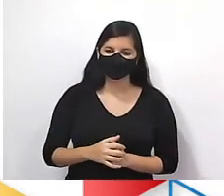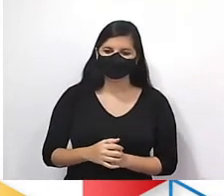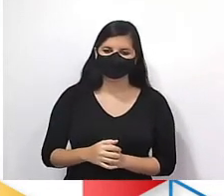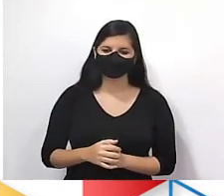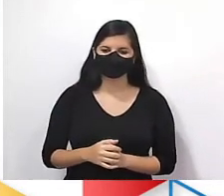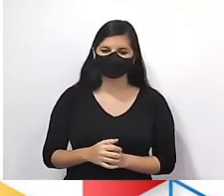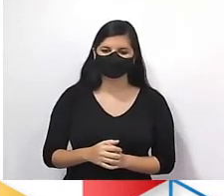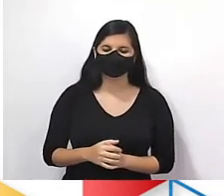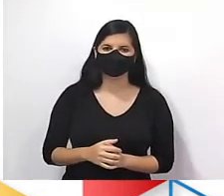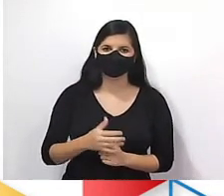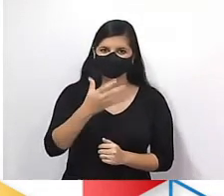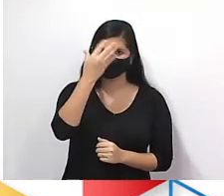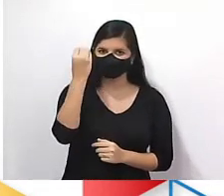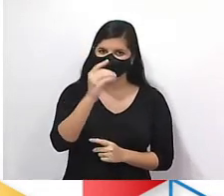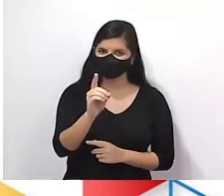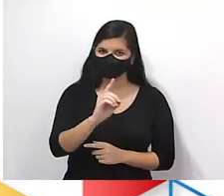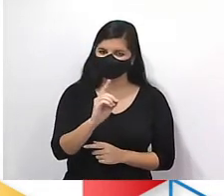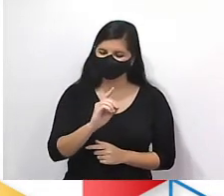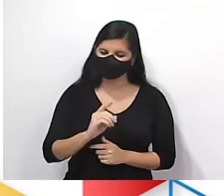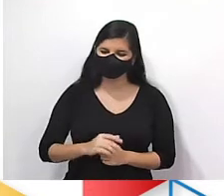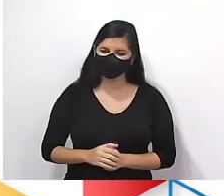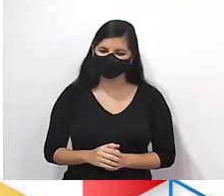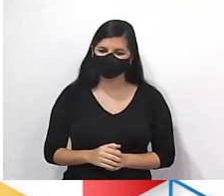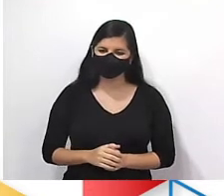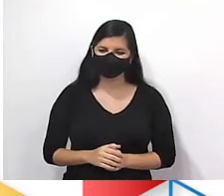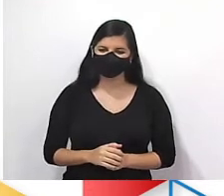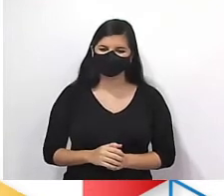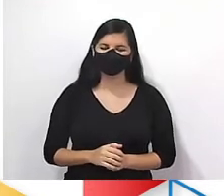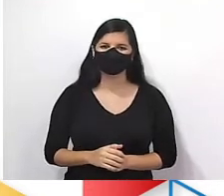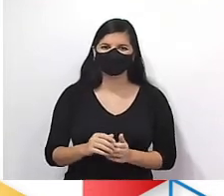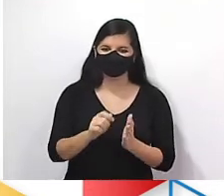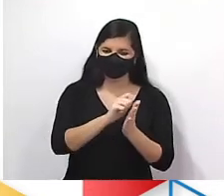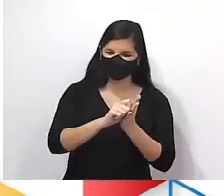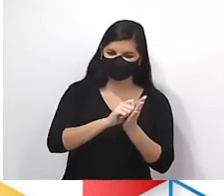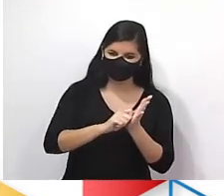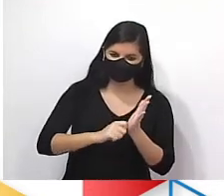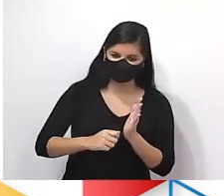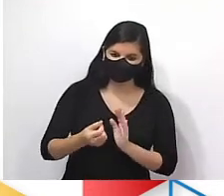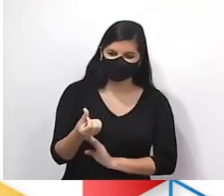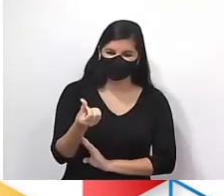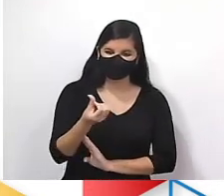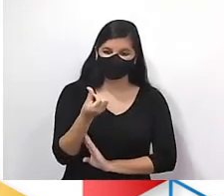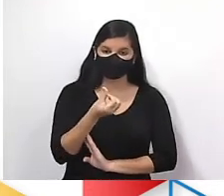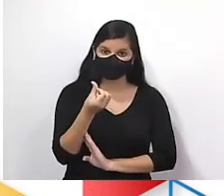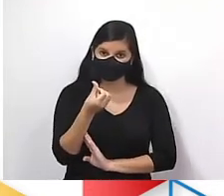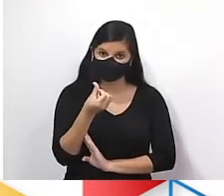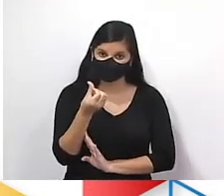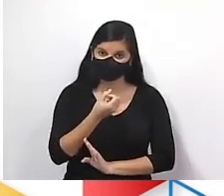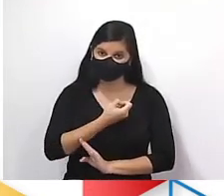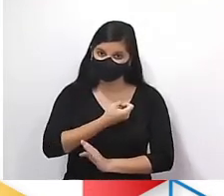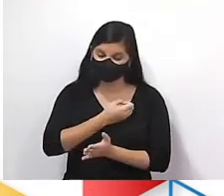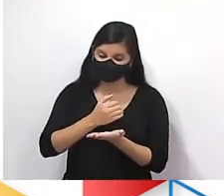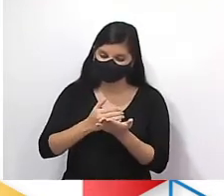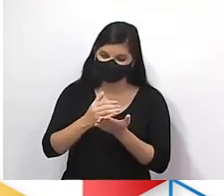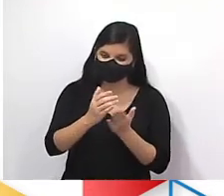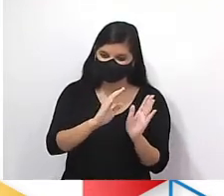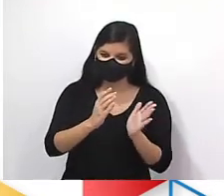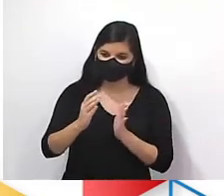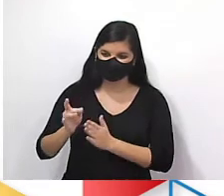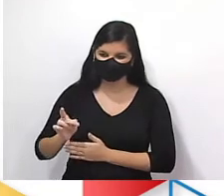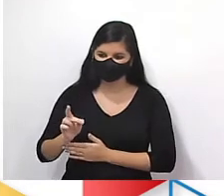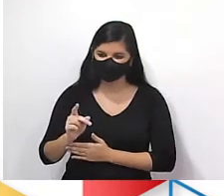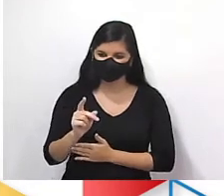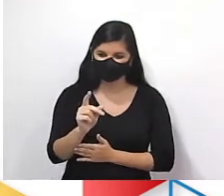bom? Não esquece. Aqui, os 6 termos iniciais da sequência infinita